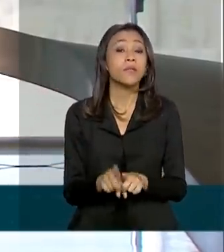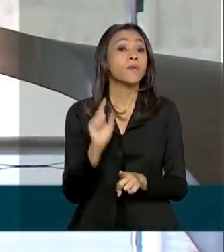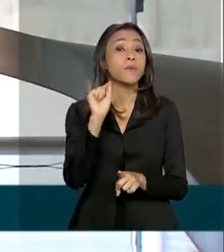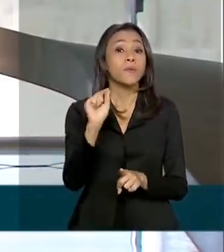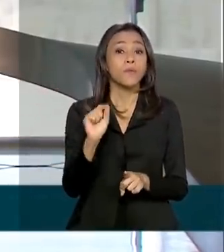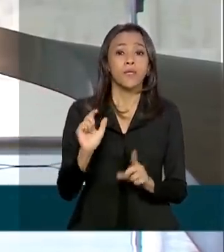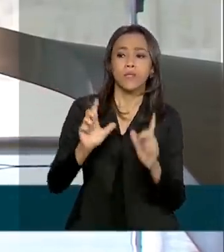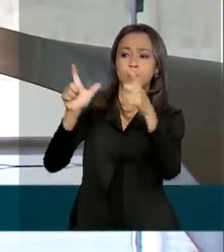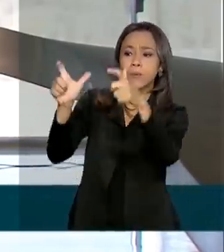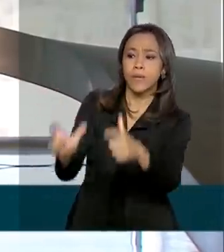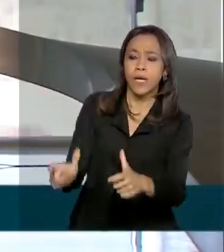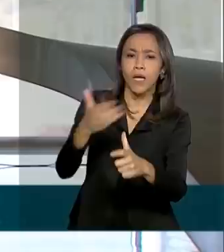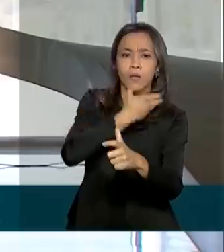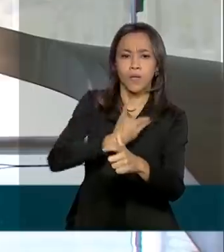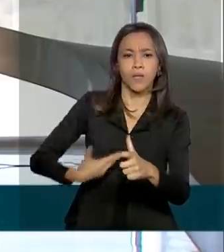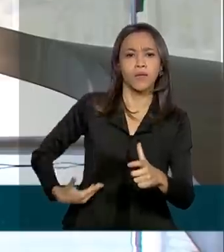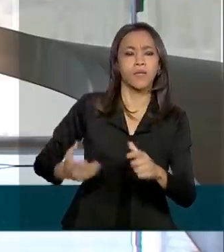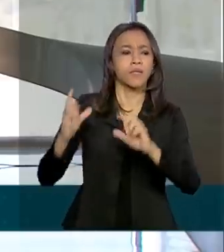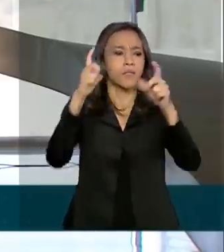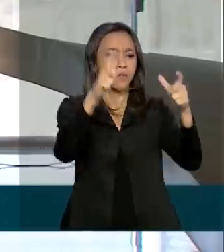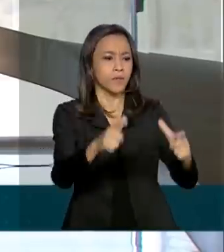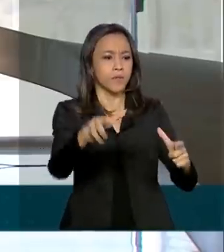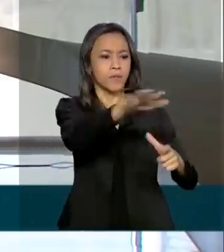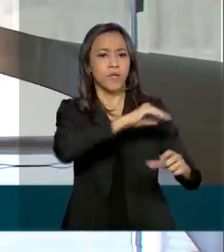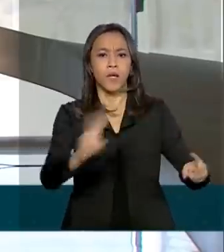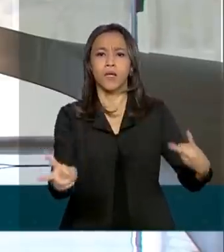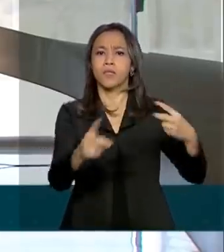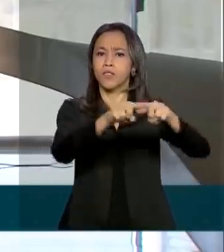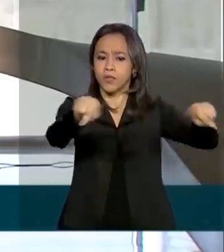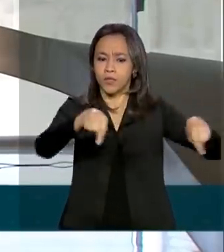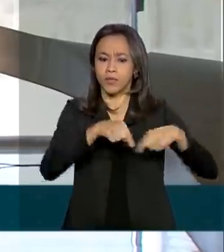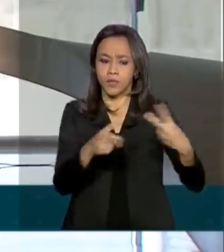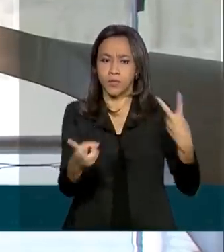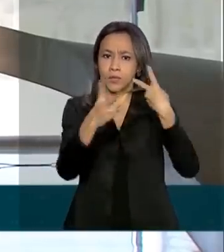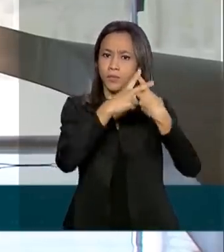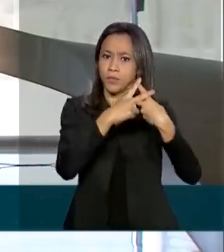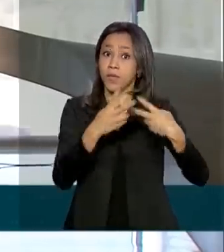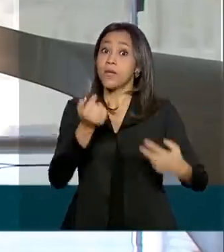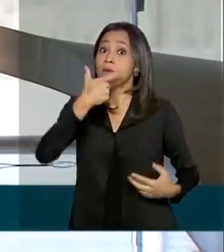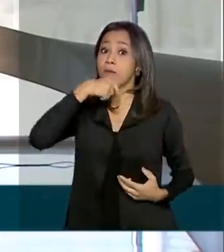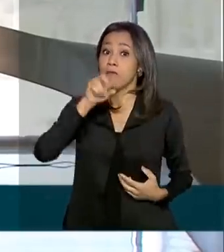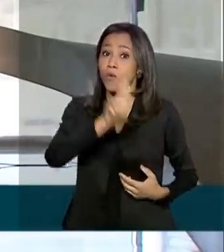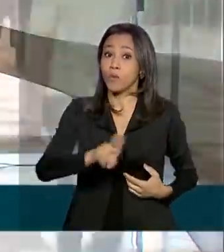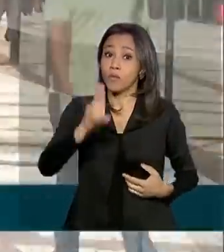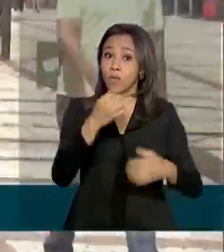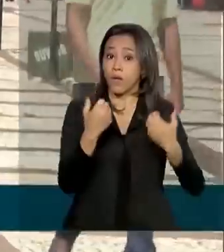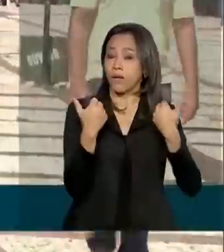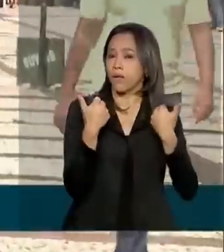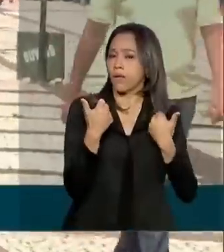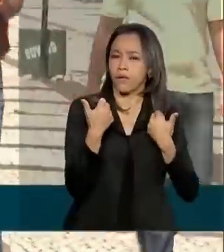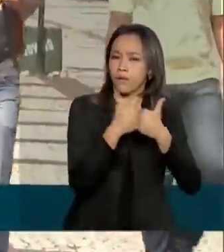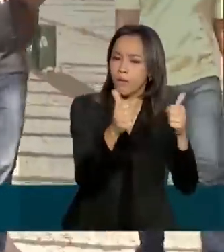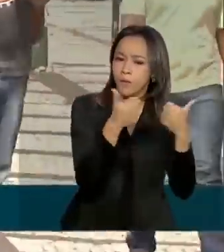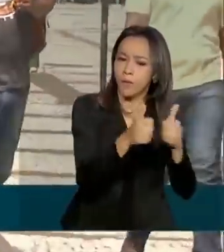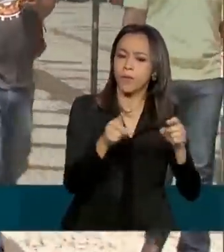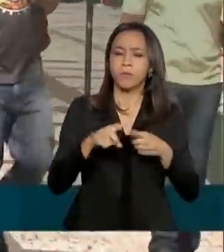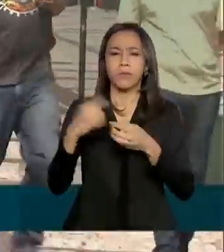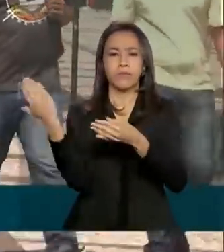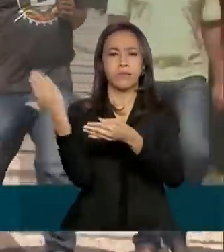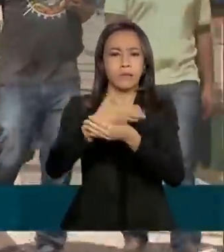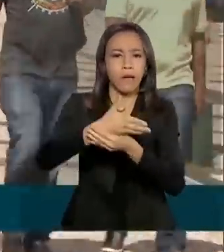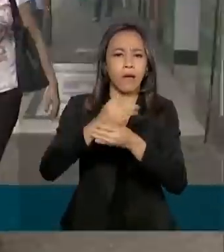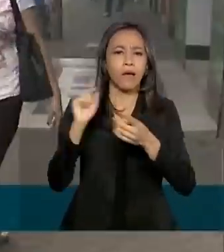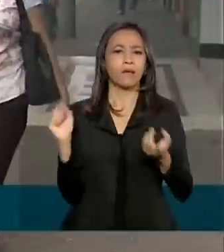vias públicas e os estabelecimentos prisionais. Quem utilizar transportes públicos, veículos de aplicativo e táxis,